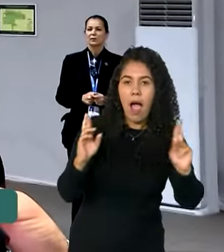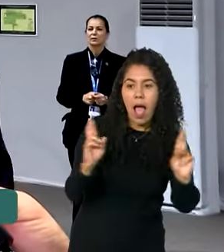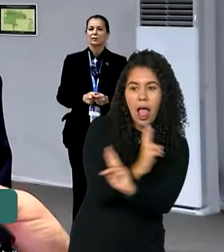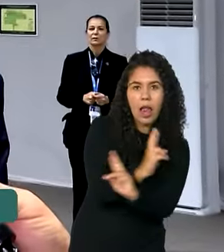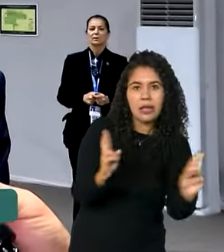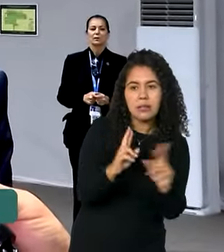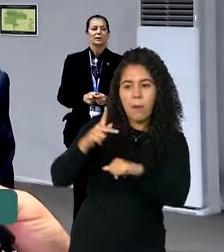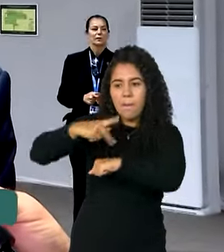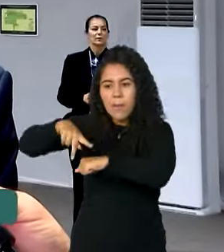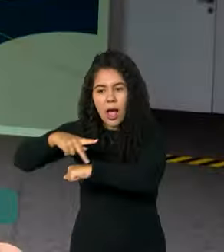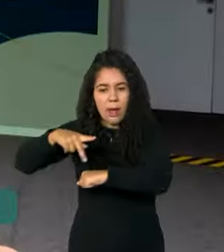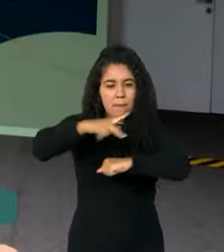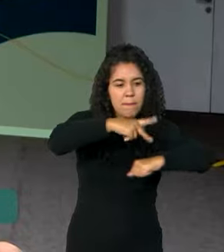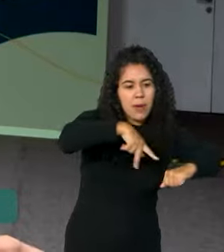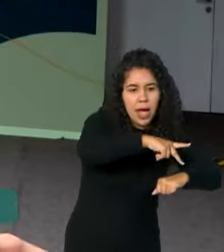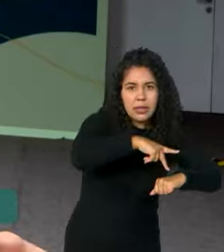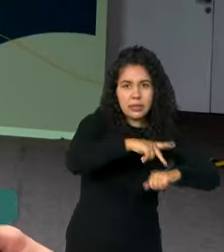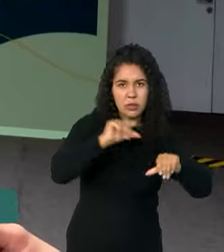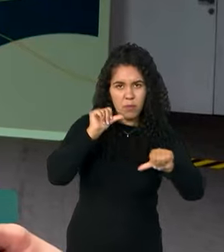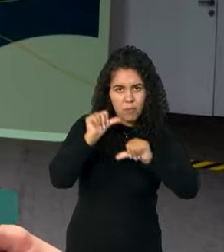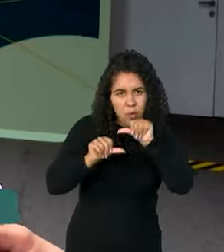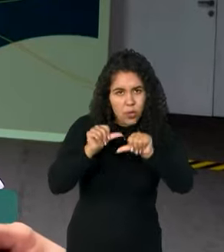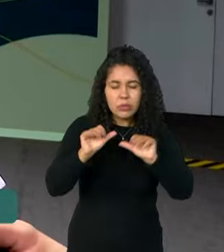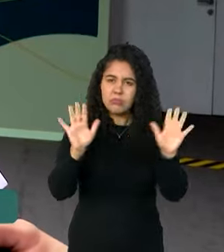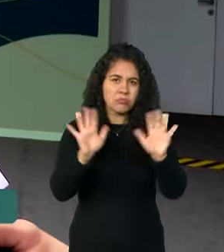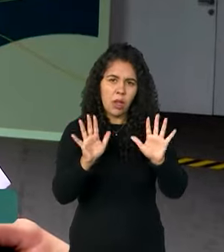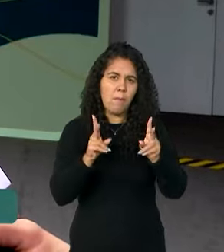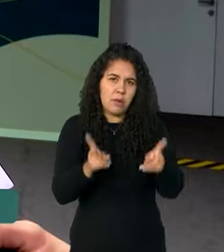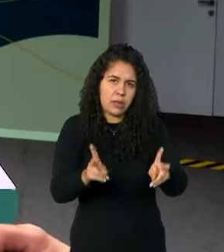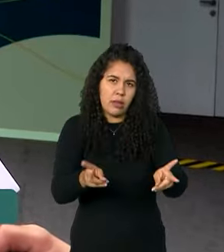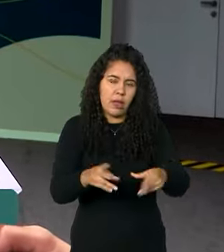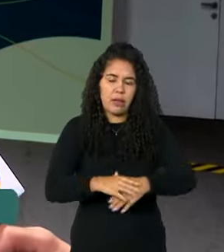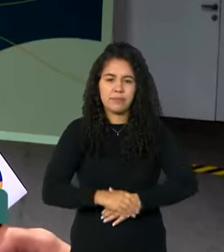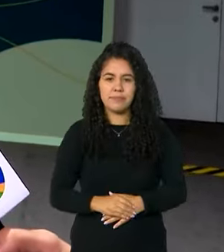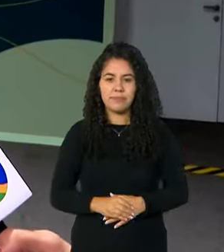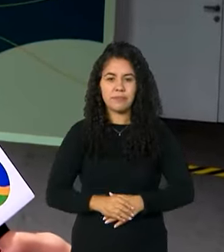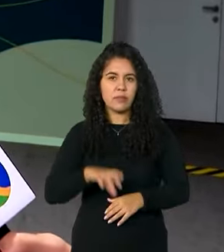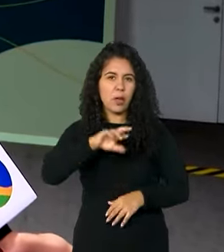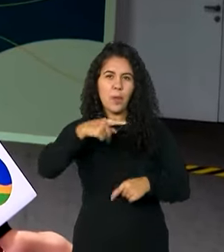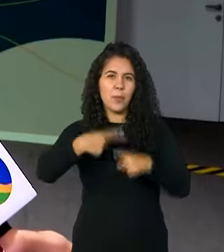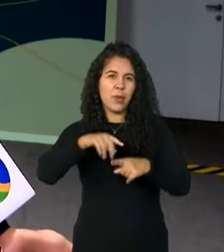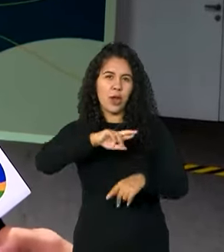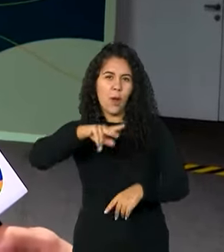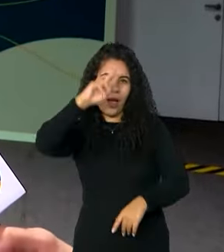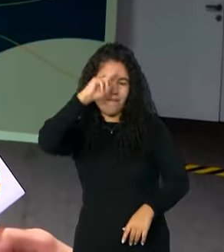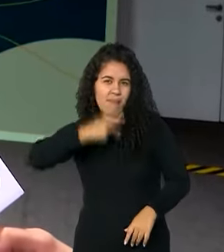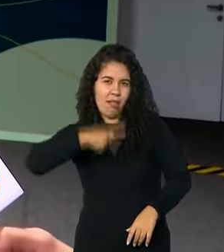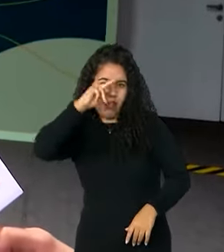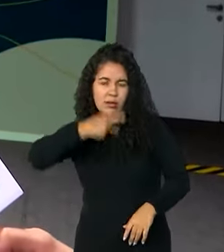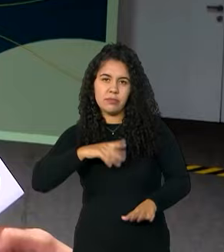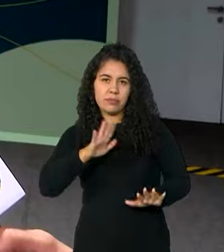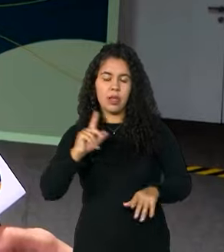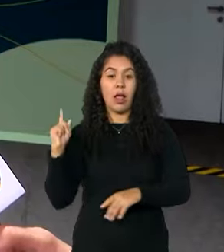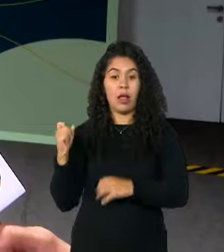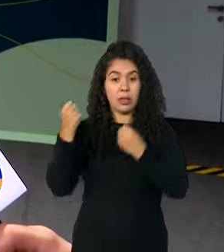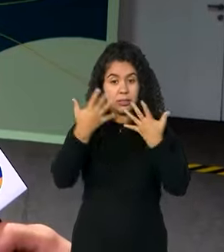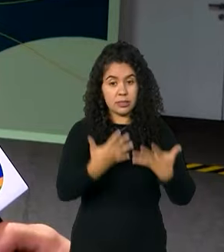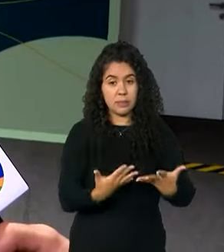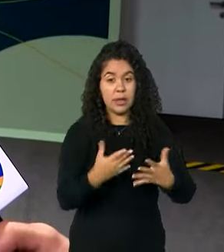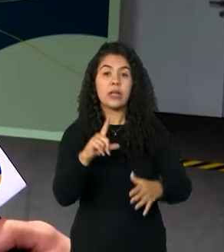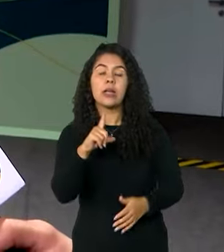que não são pessoais. Acho que tem um impacto de natureza política e simbólica.